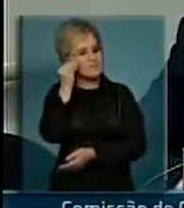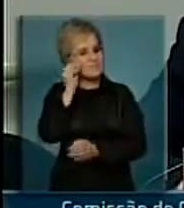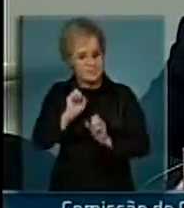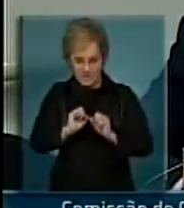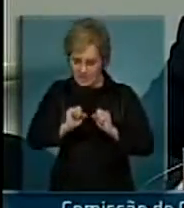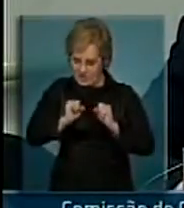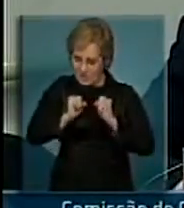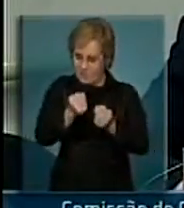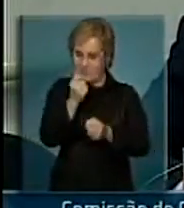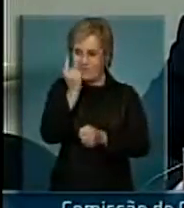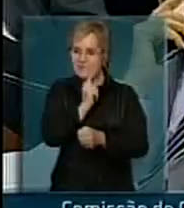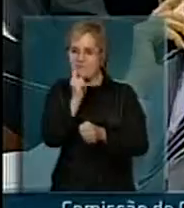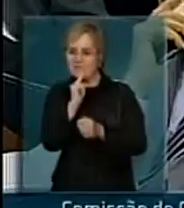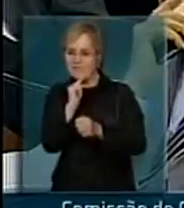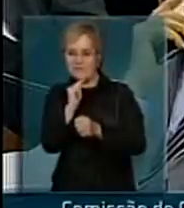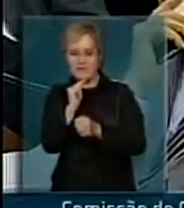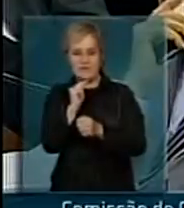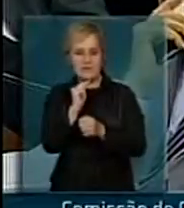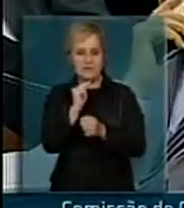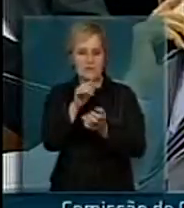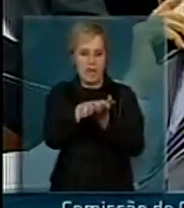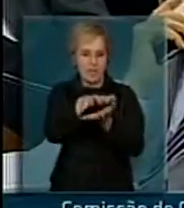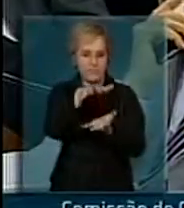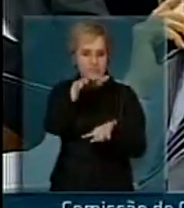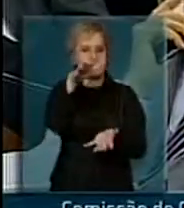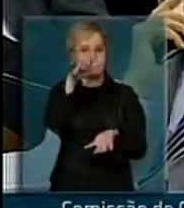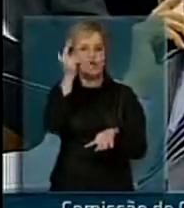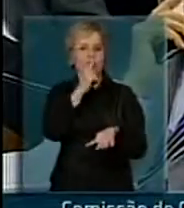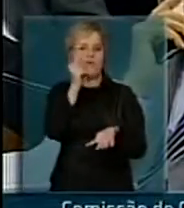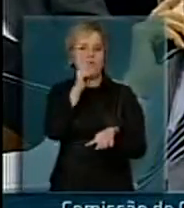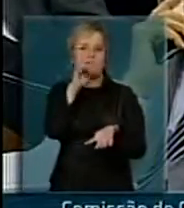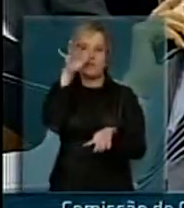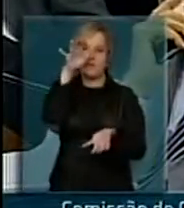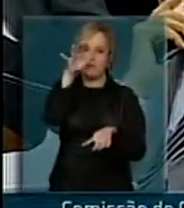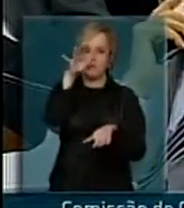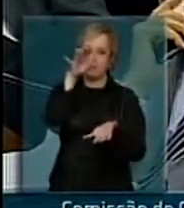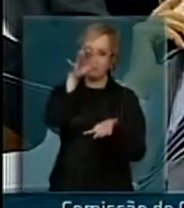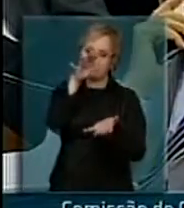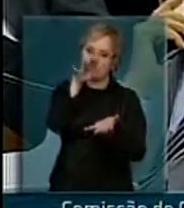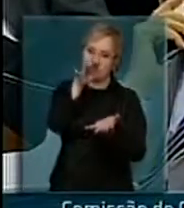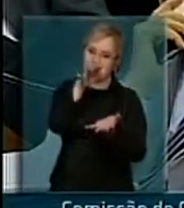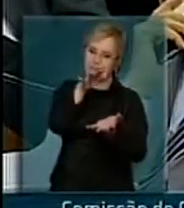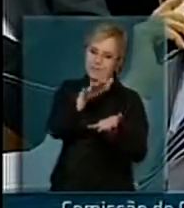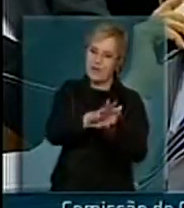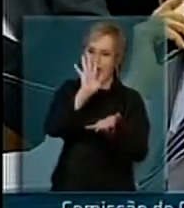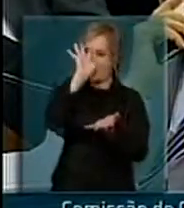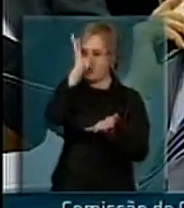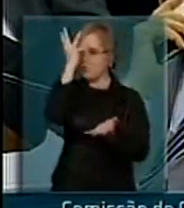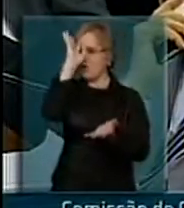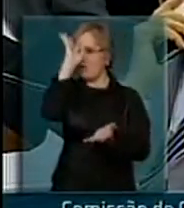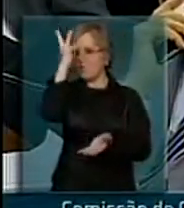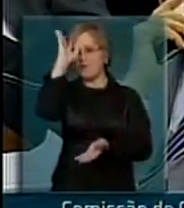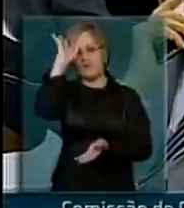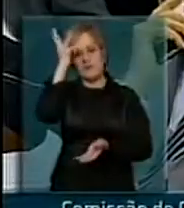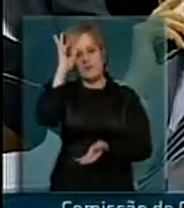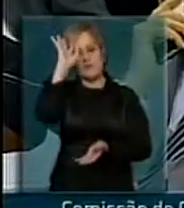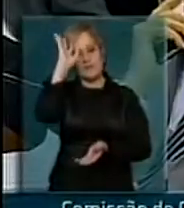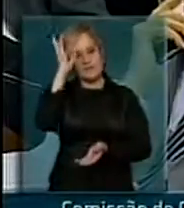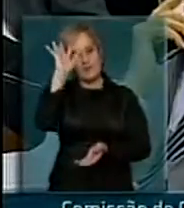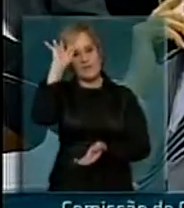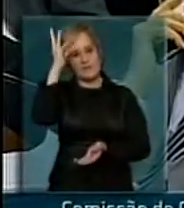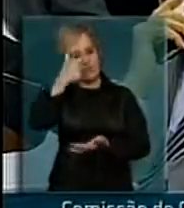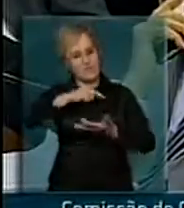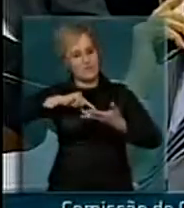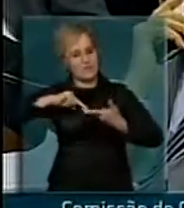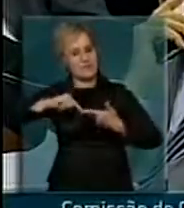ir eliminando essa pilha de processos. E, portanto, me parece que seria razoável, até está aqui o nosso